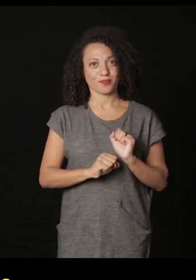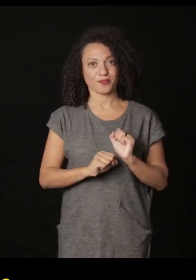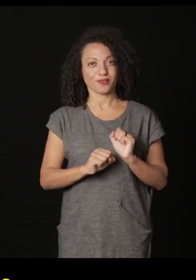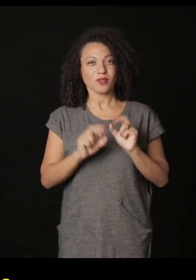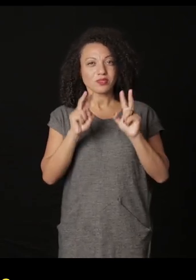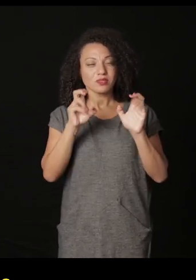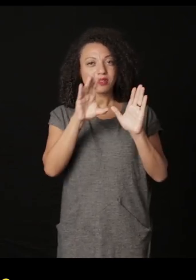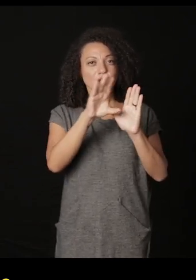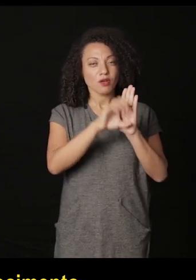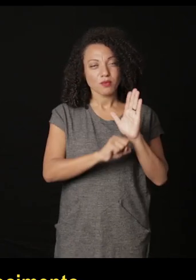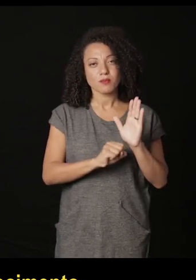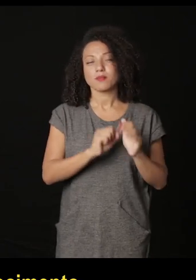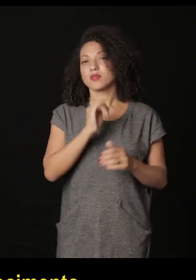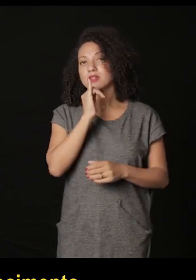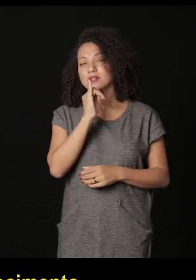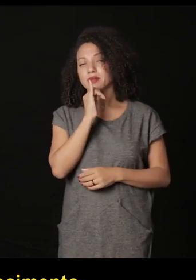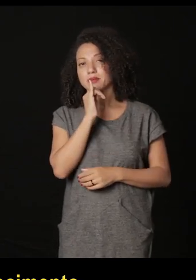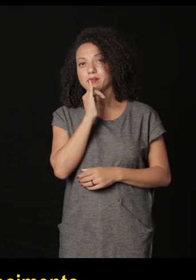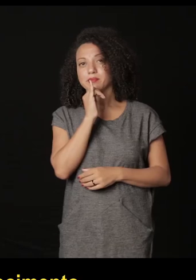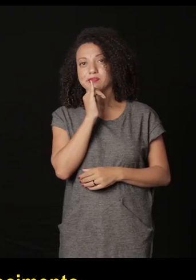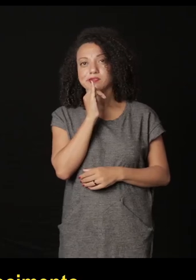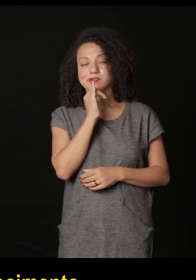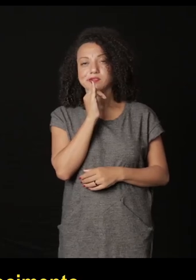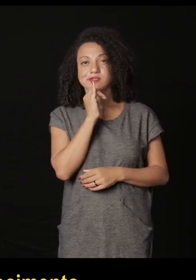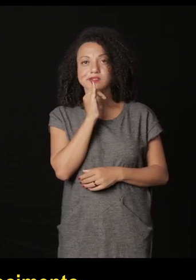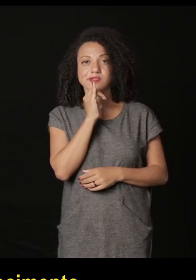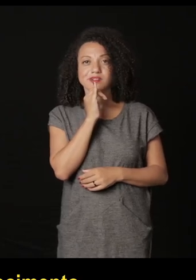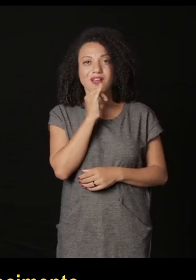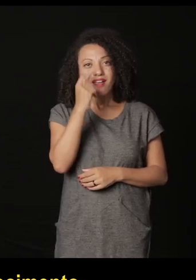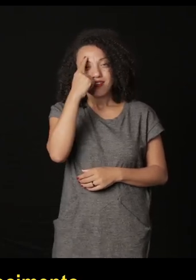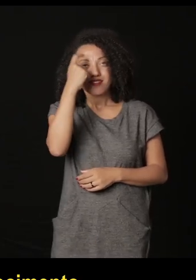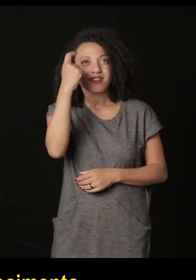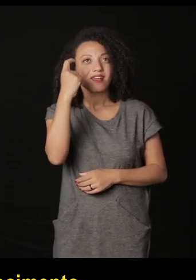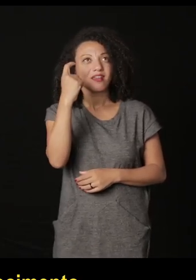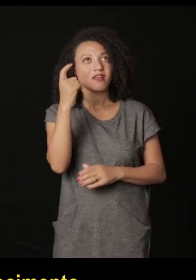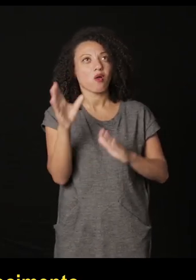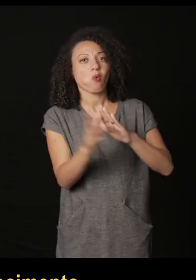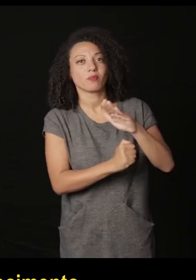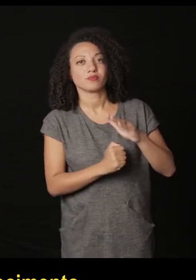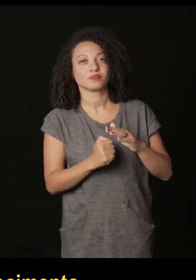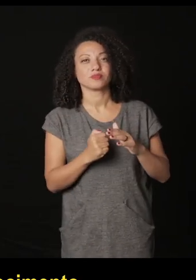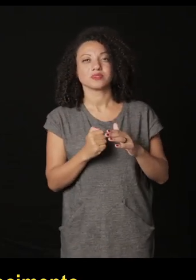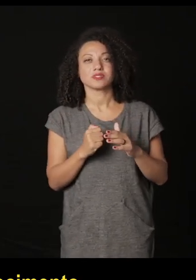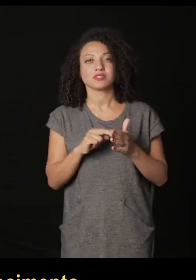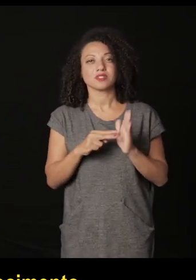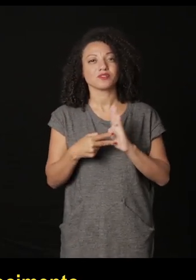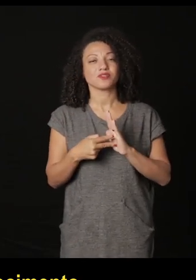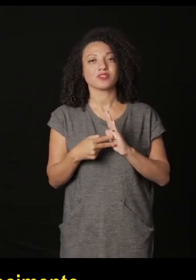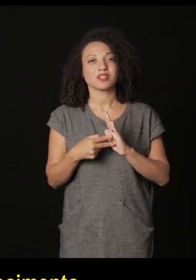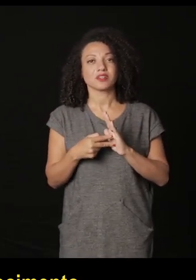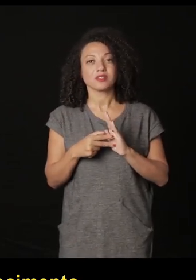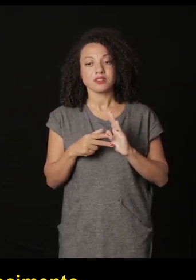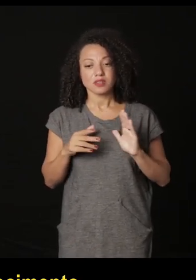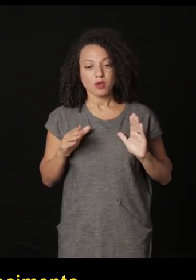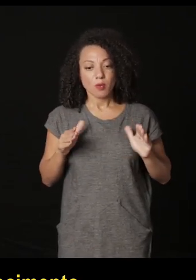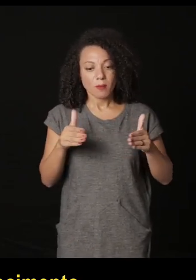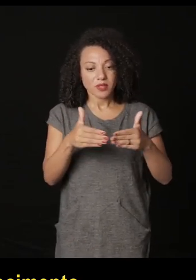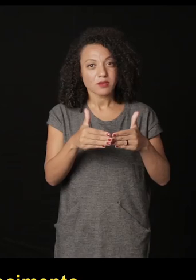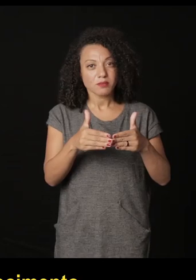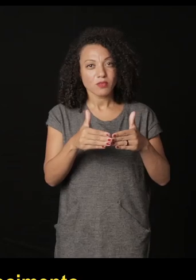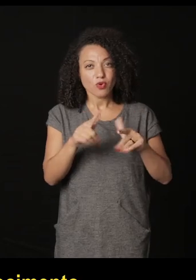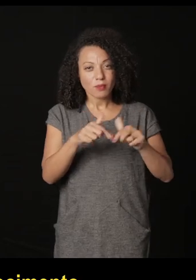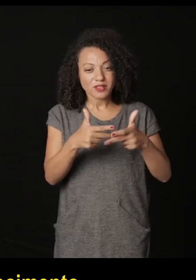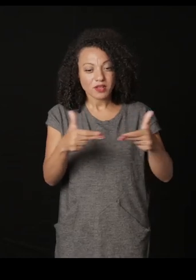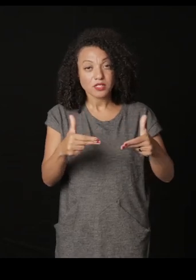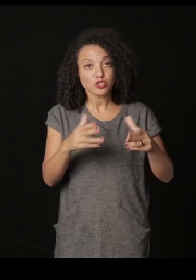fotografia roubada do roubo como como como como ideia de desaparecimento de uma parte de um patrimônio